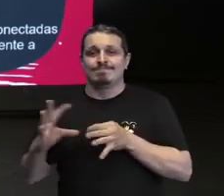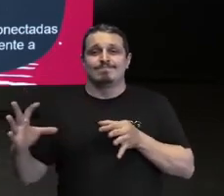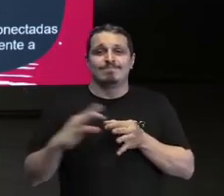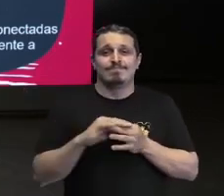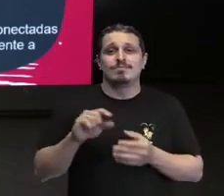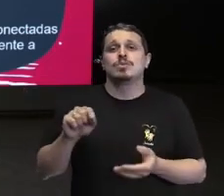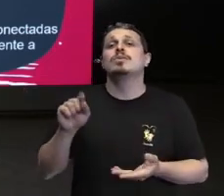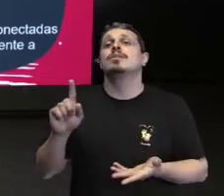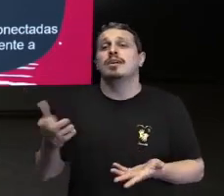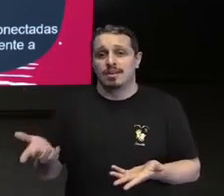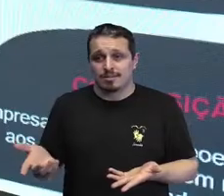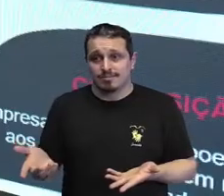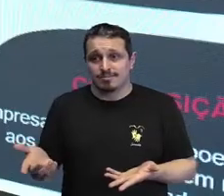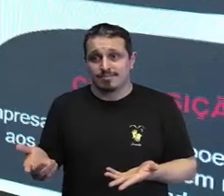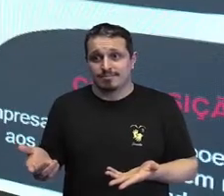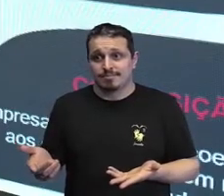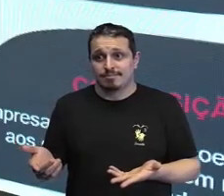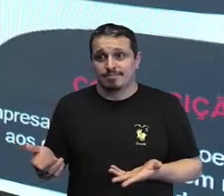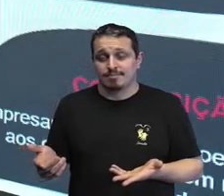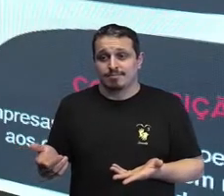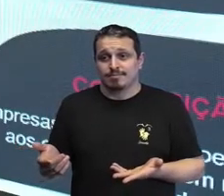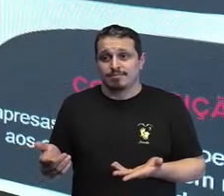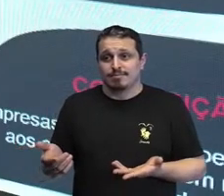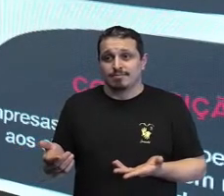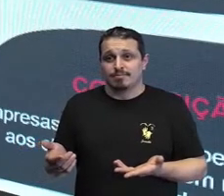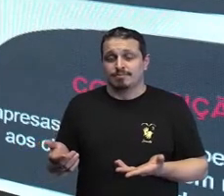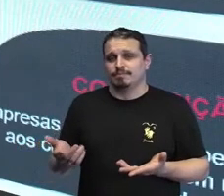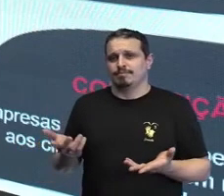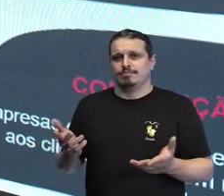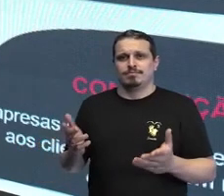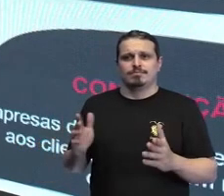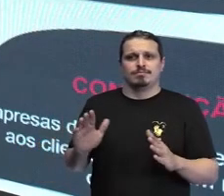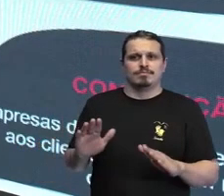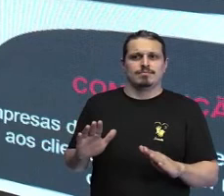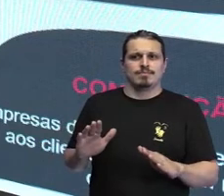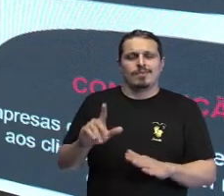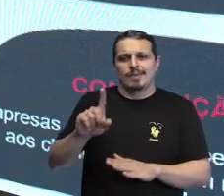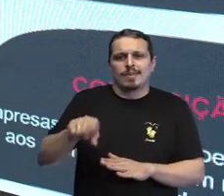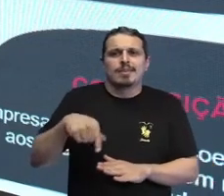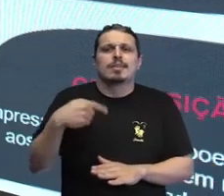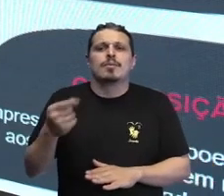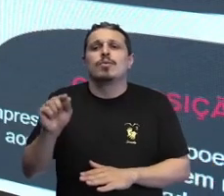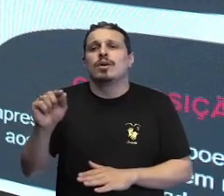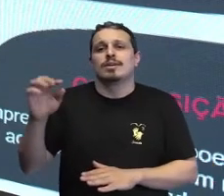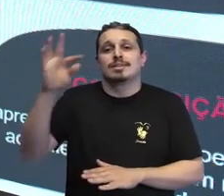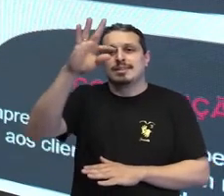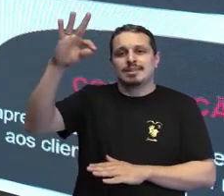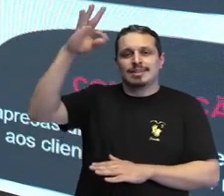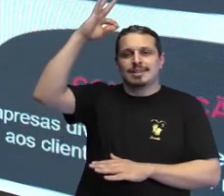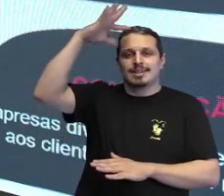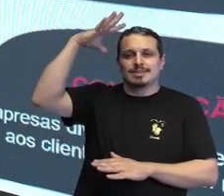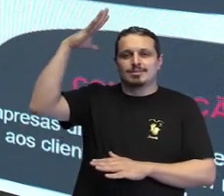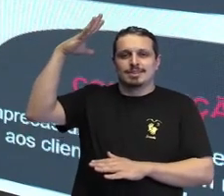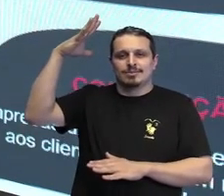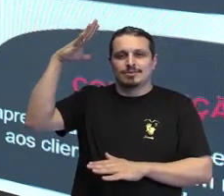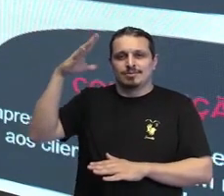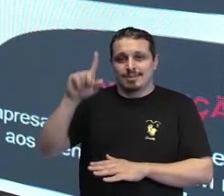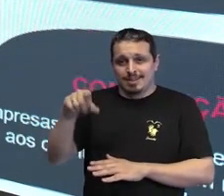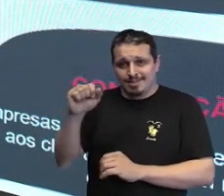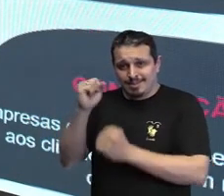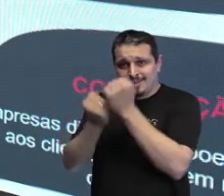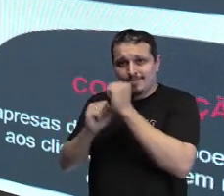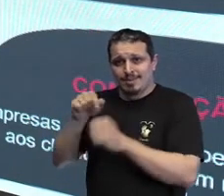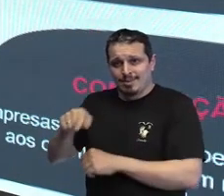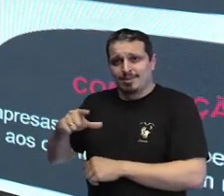de entidades espirituais né uma empresa feita de pessoas somos